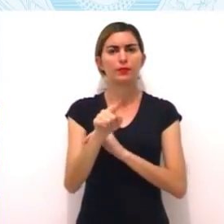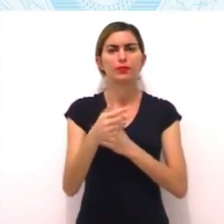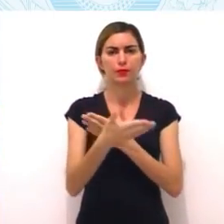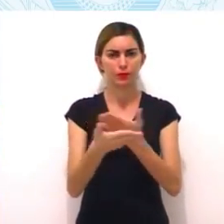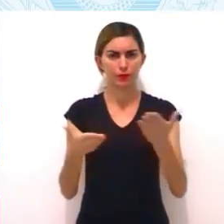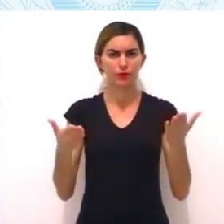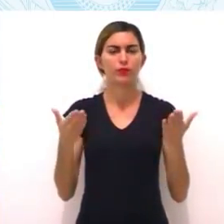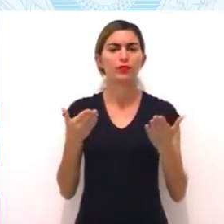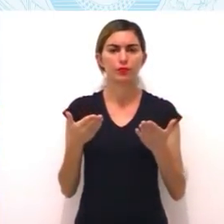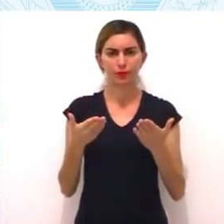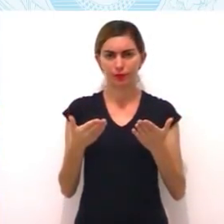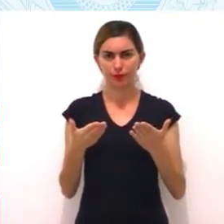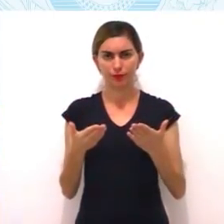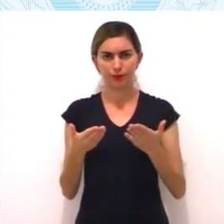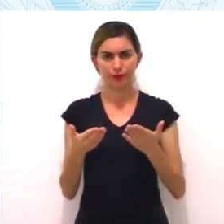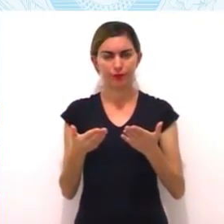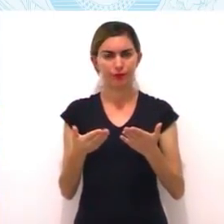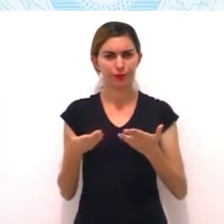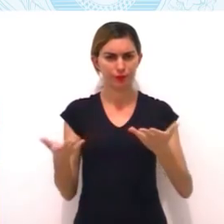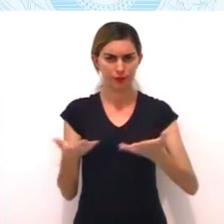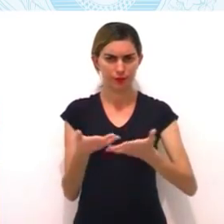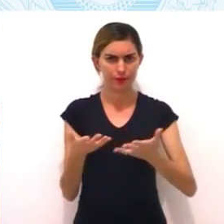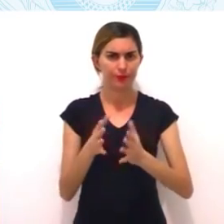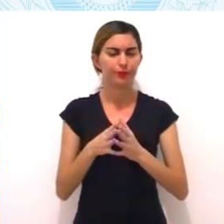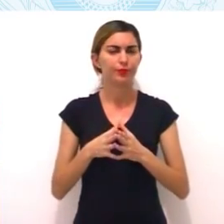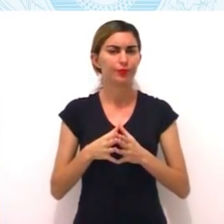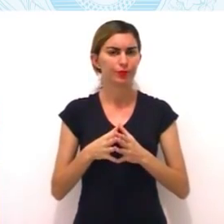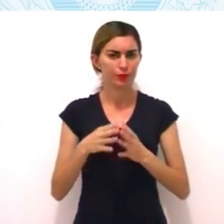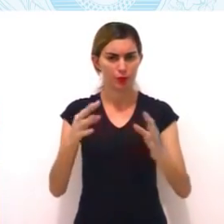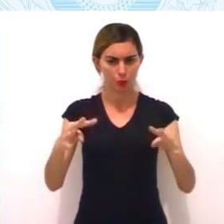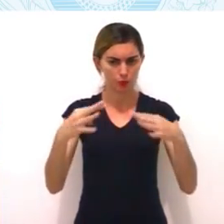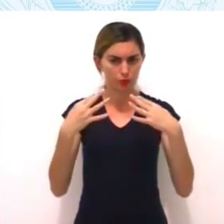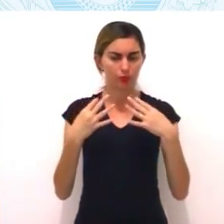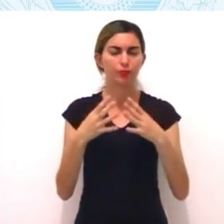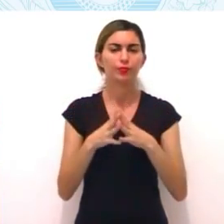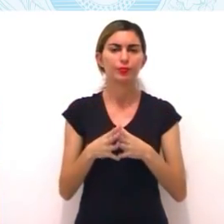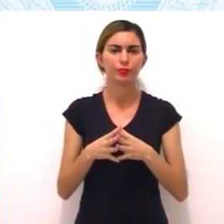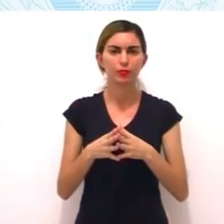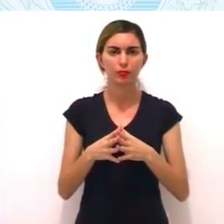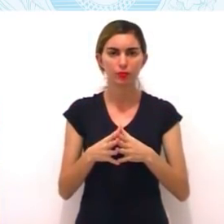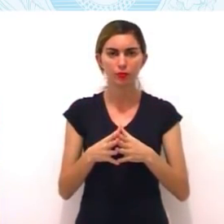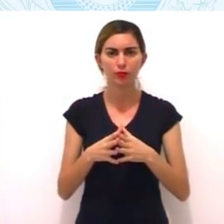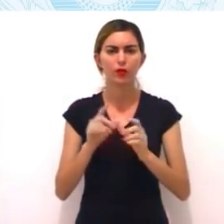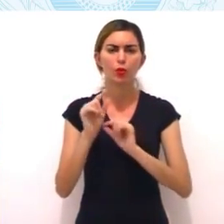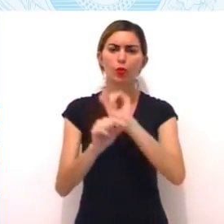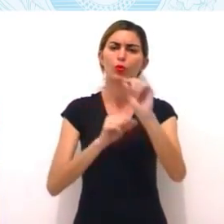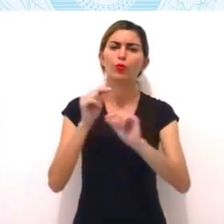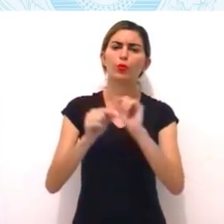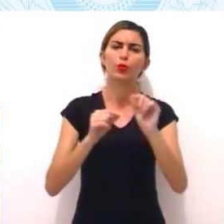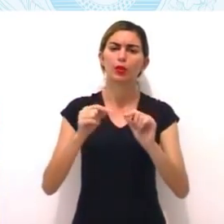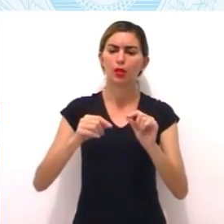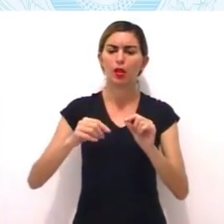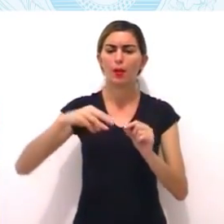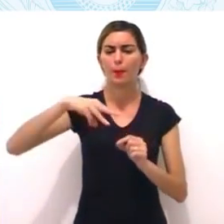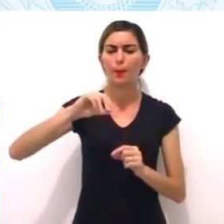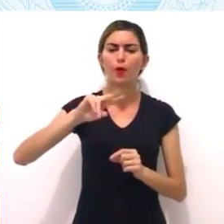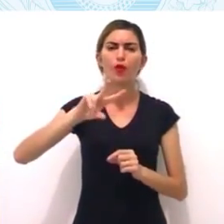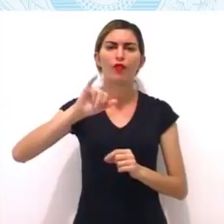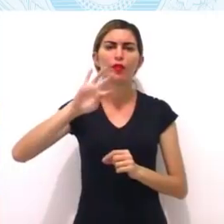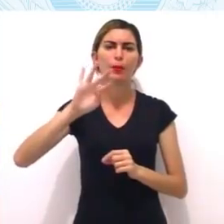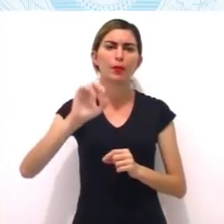vocês que estão nesse exato momento me assistindo. O que vem a ser